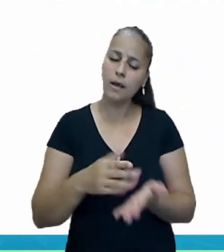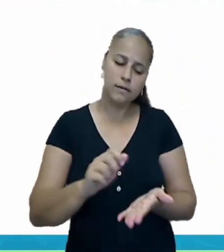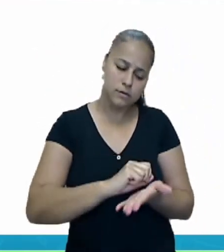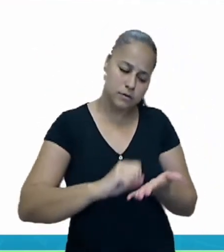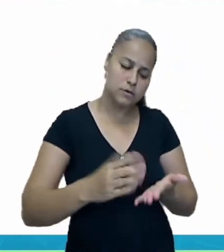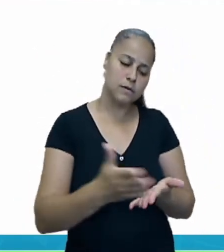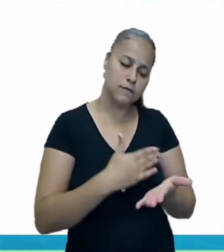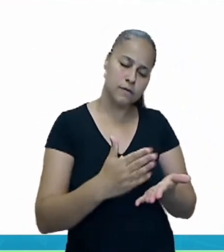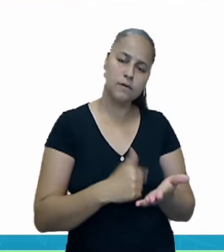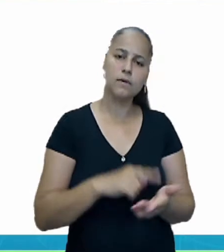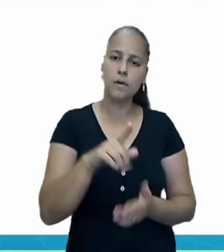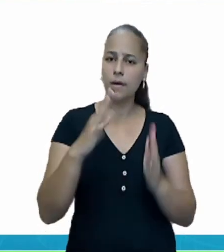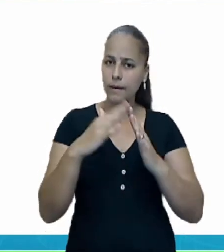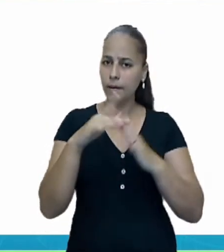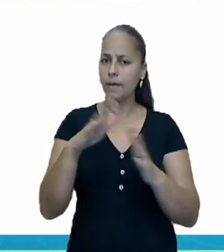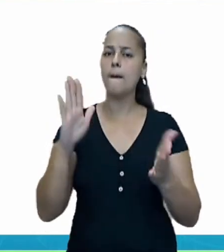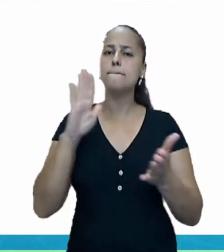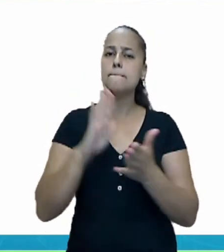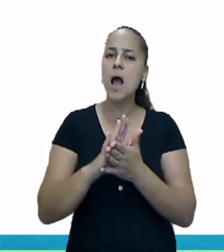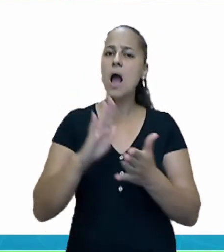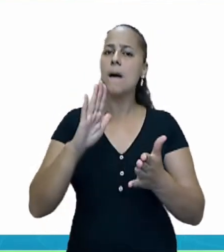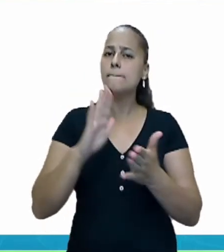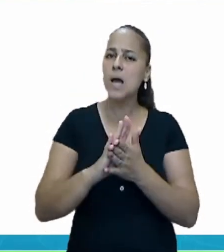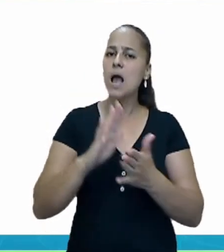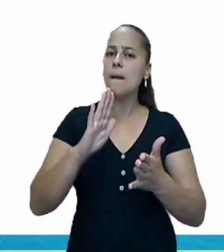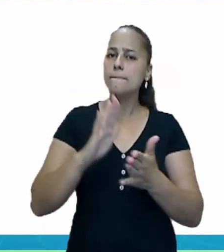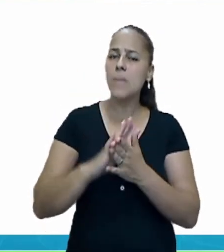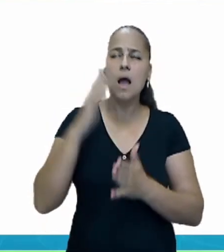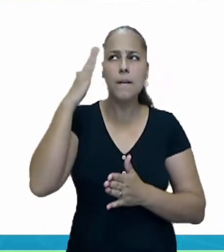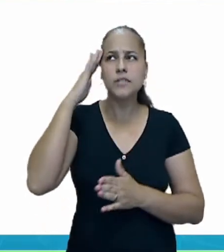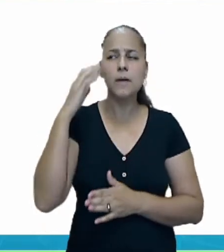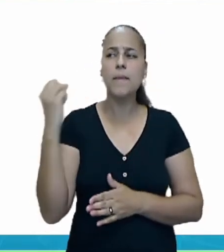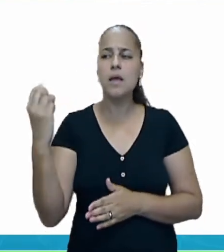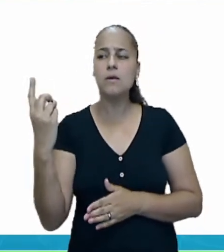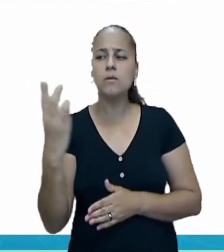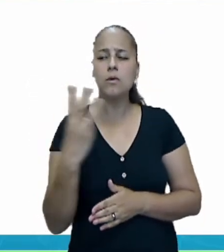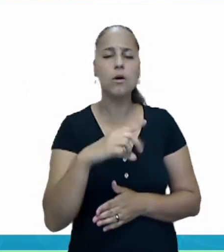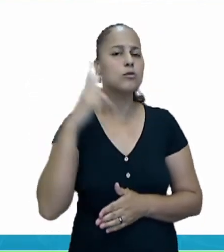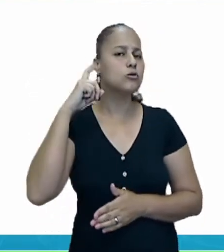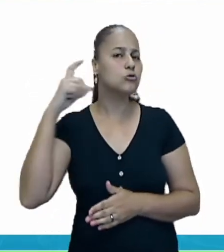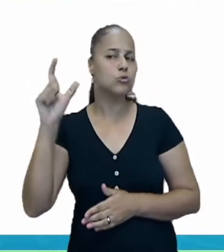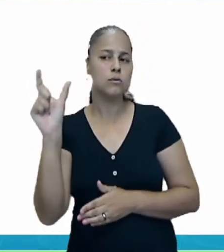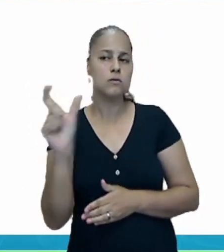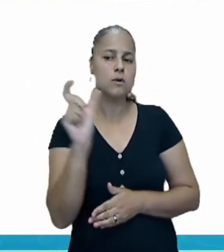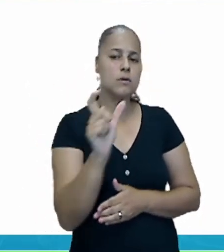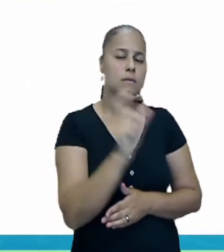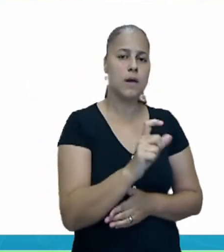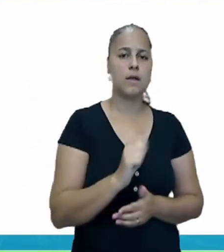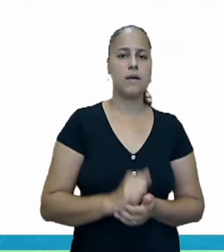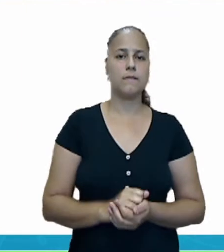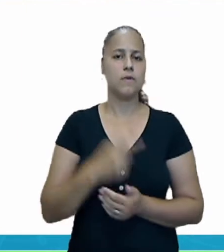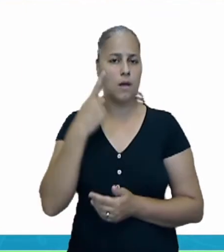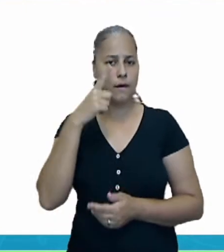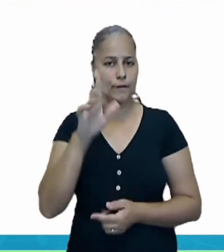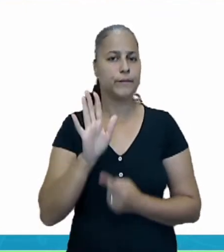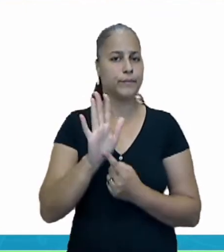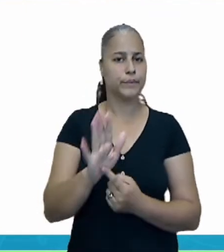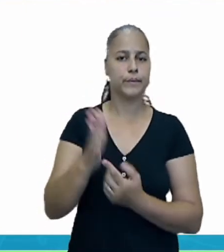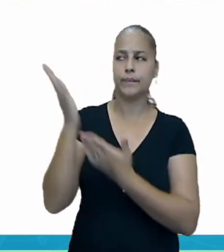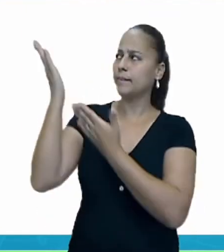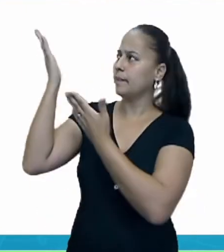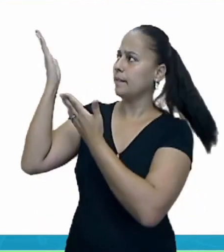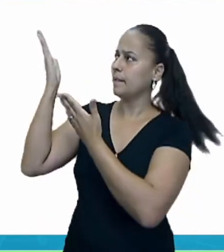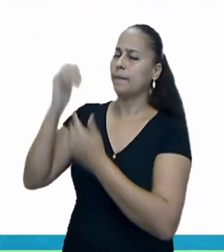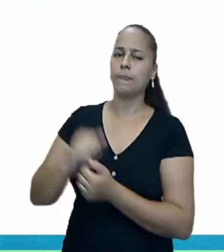batendo palma, para a gente poder descobrir a quantidade de sons que tem cada palavra. Aqui, nós temos